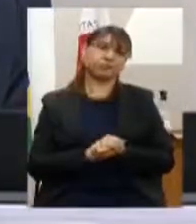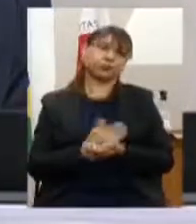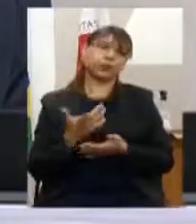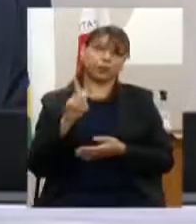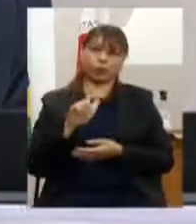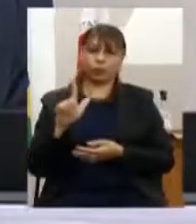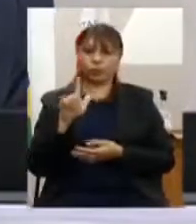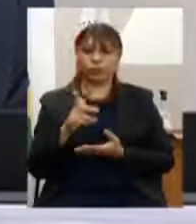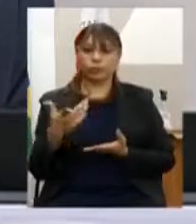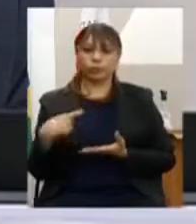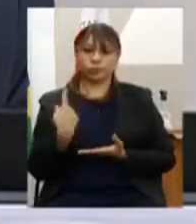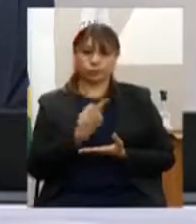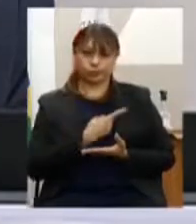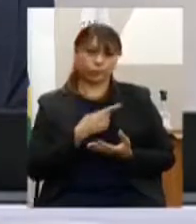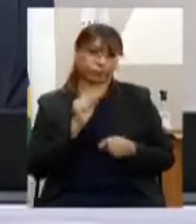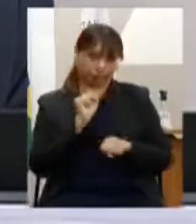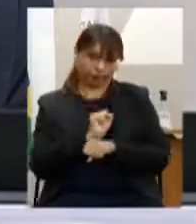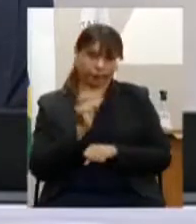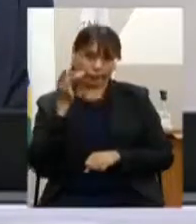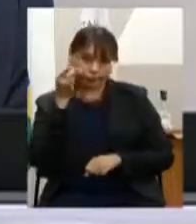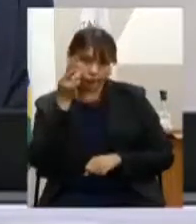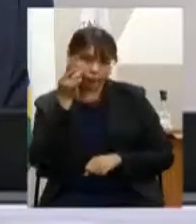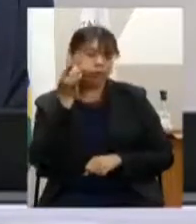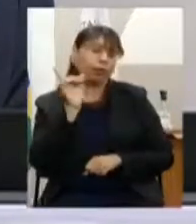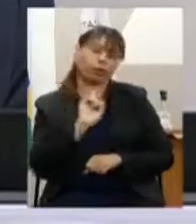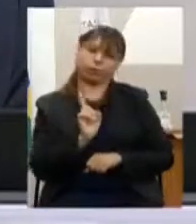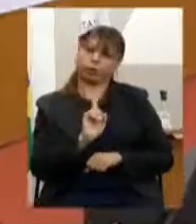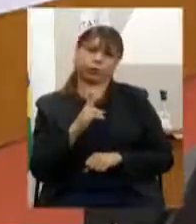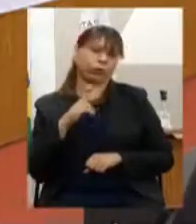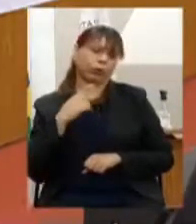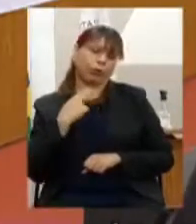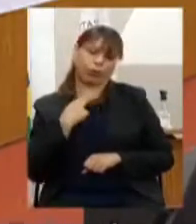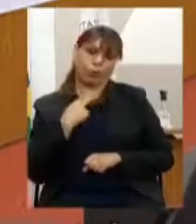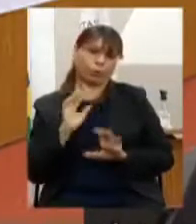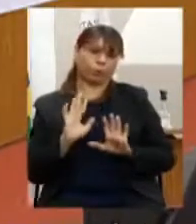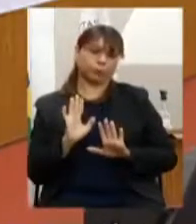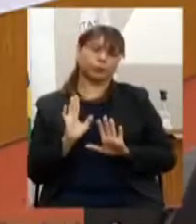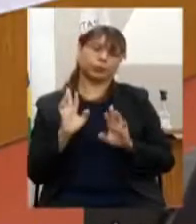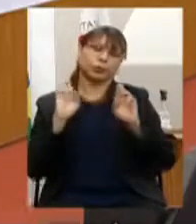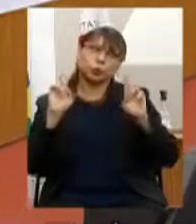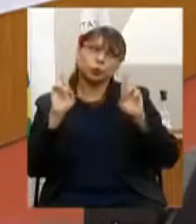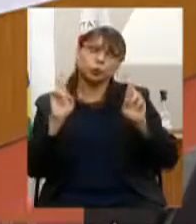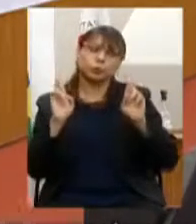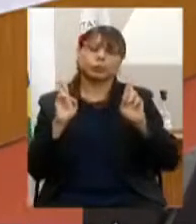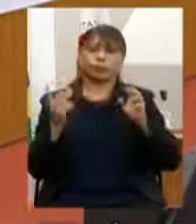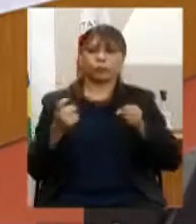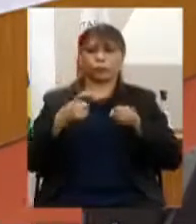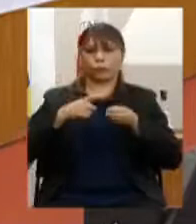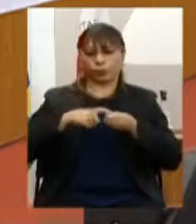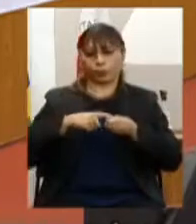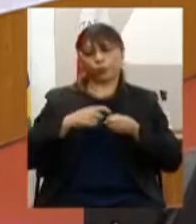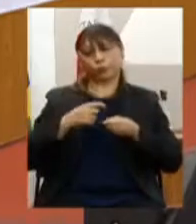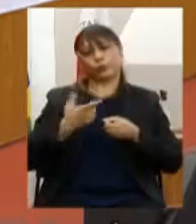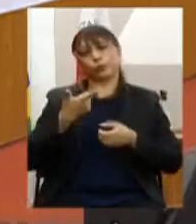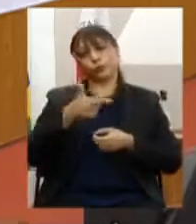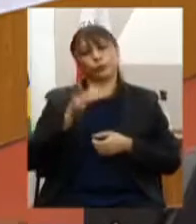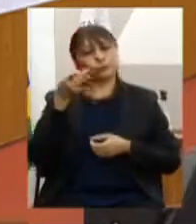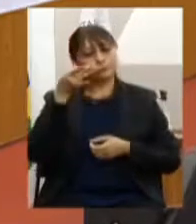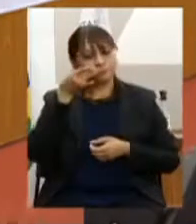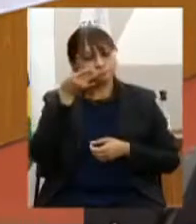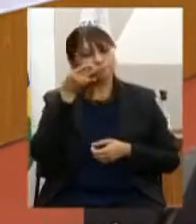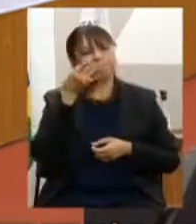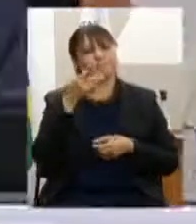vá deixar de maneira nenhuma e não podemos, estamos torcendo para que a gente volte logo as atividades presenciais por completo,